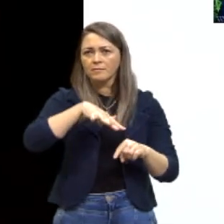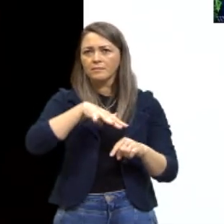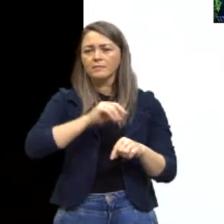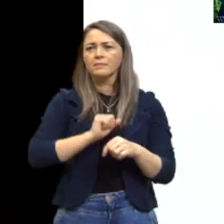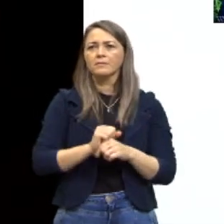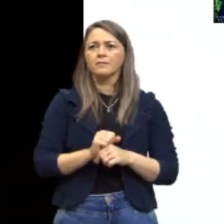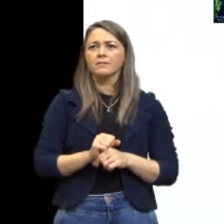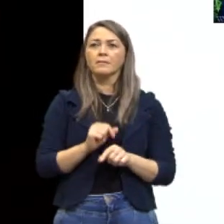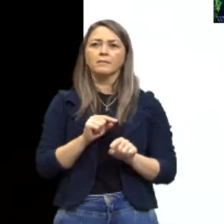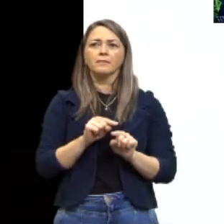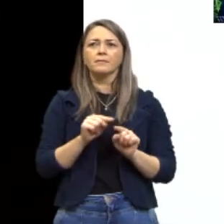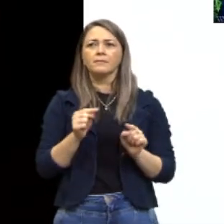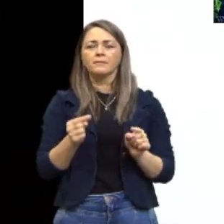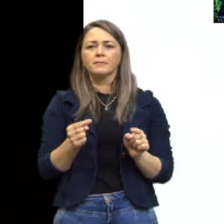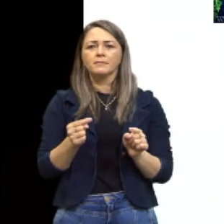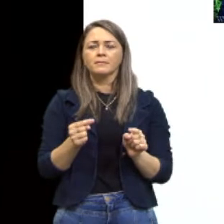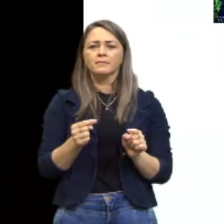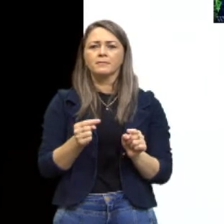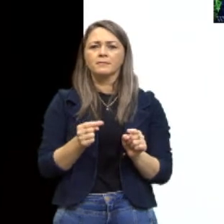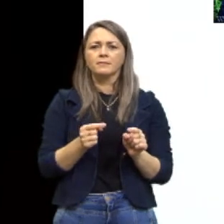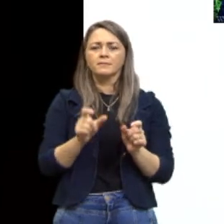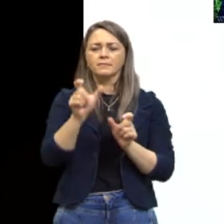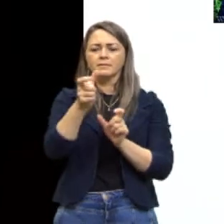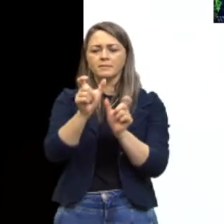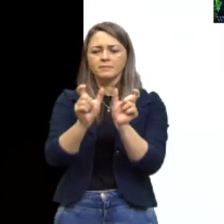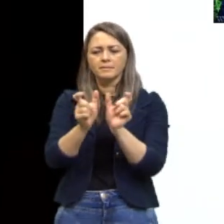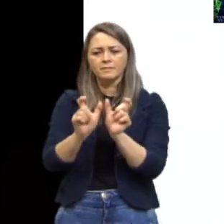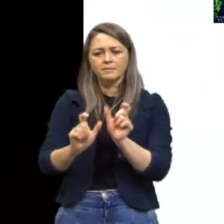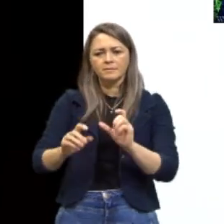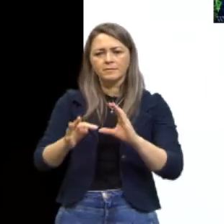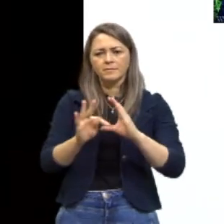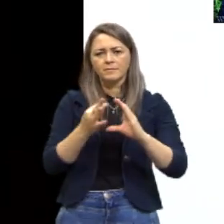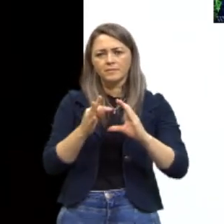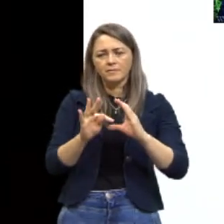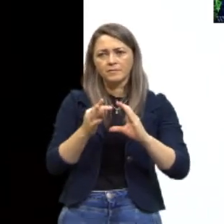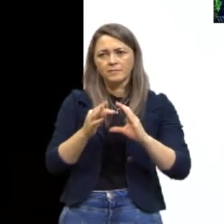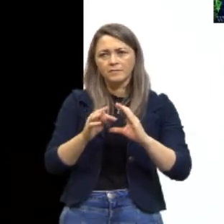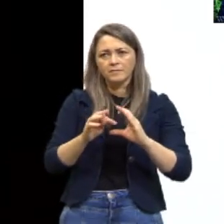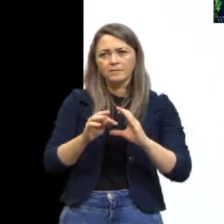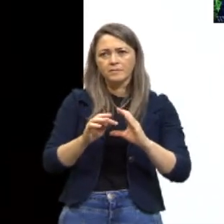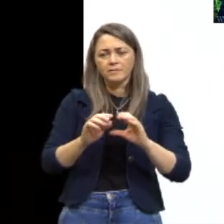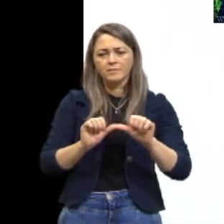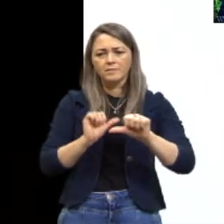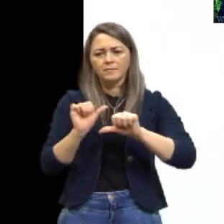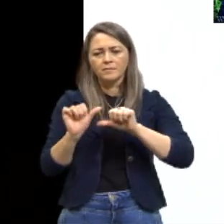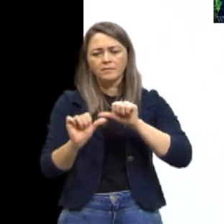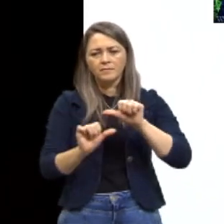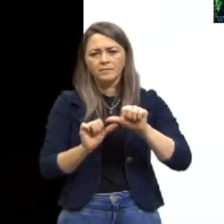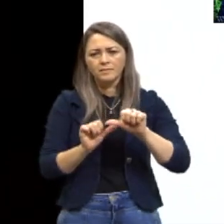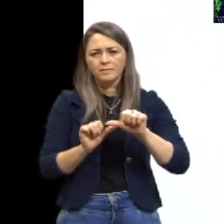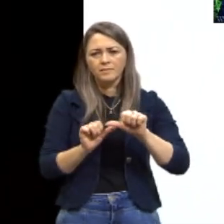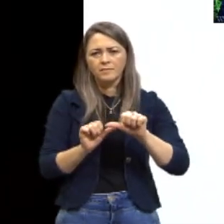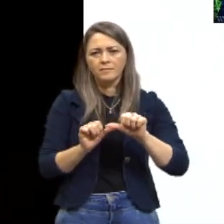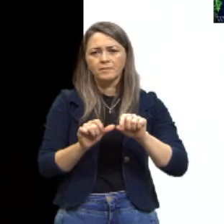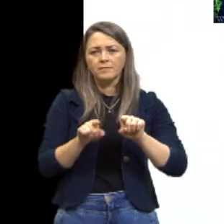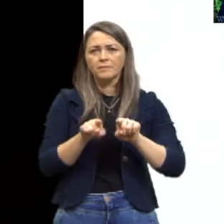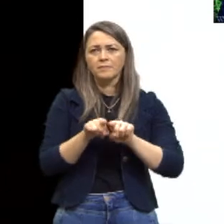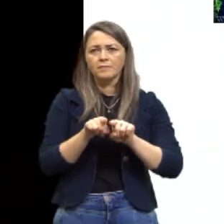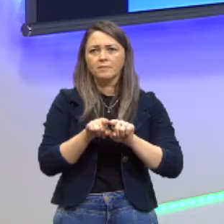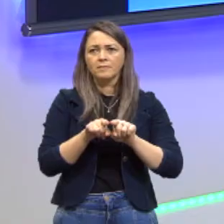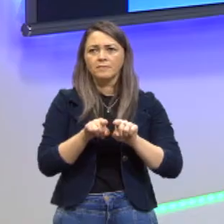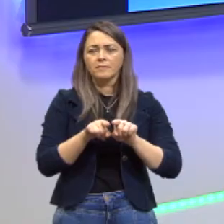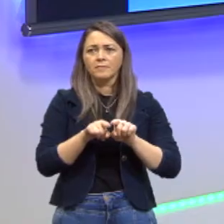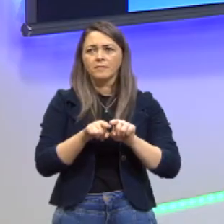Porém, né, esses organismos geneticamente modificados podem trazer algumas